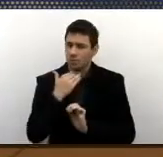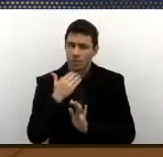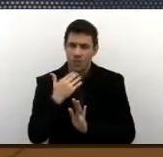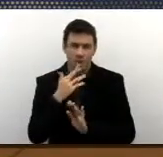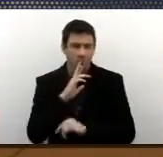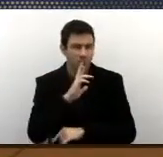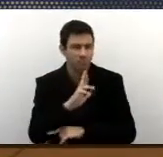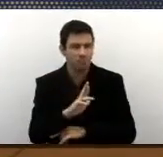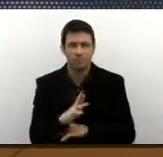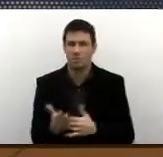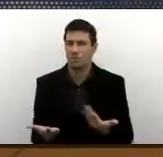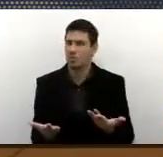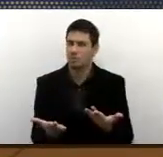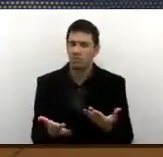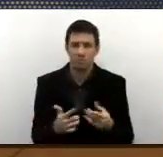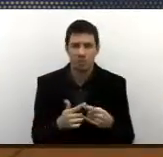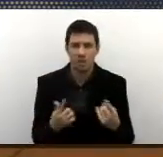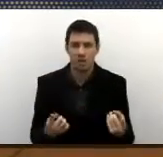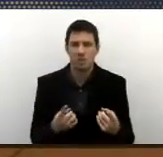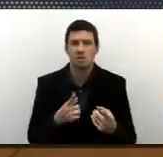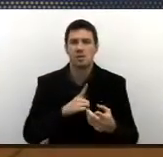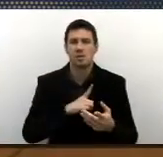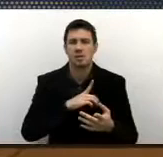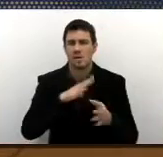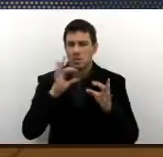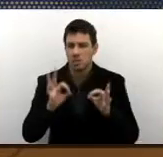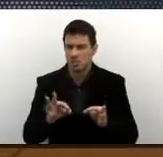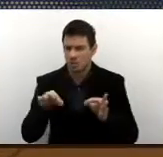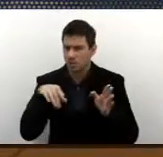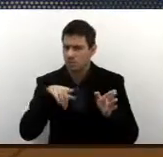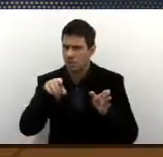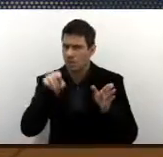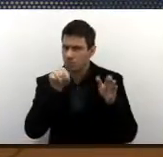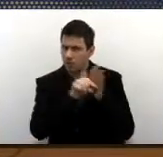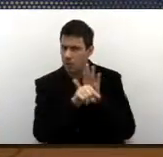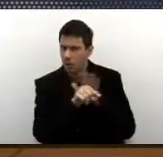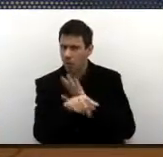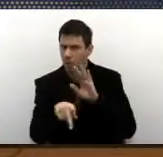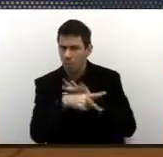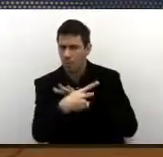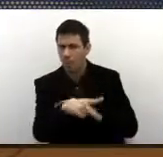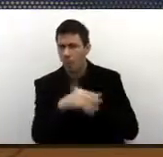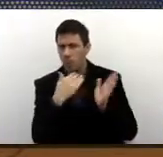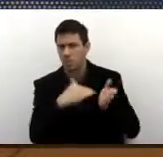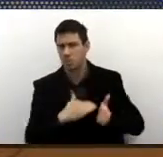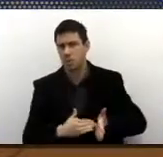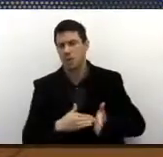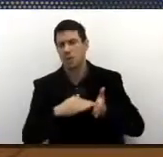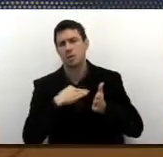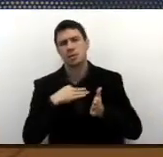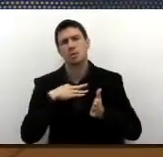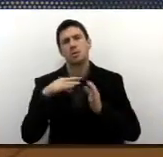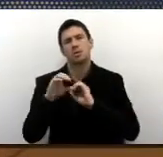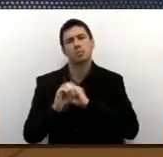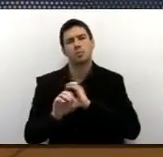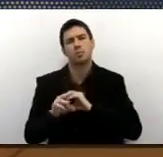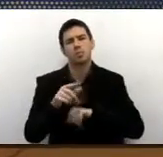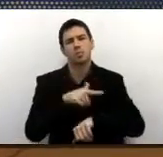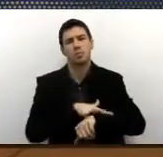responder. O mais ideal seria o senhor perguntar para o nosso secretário, professor